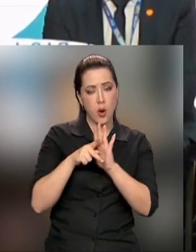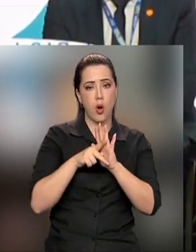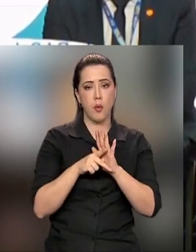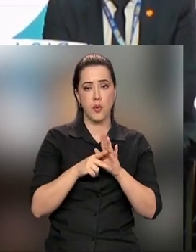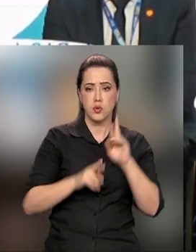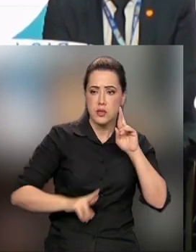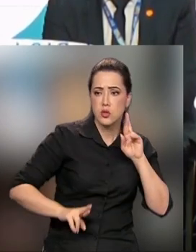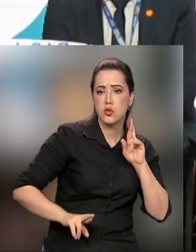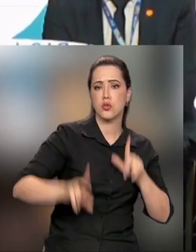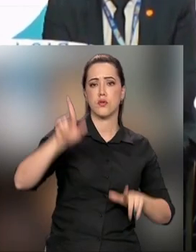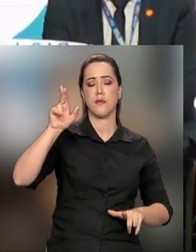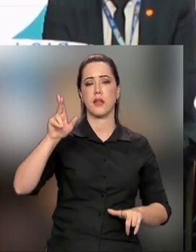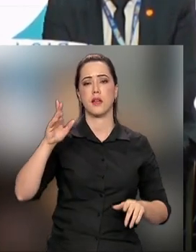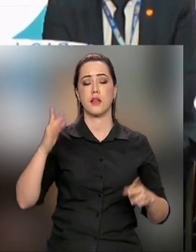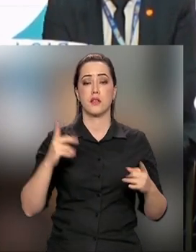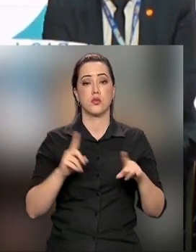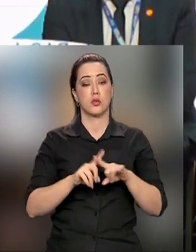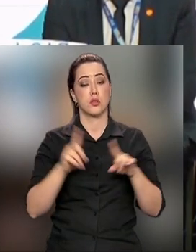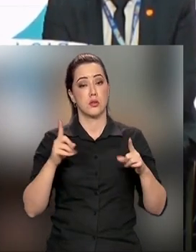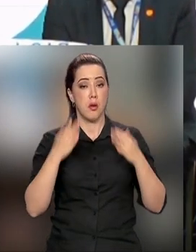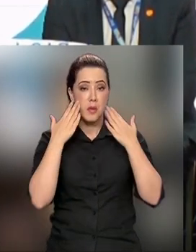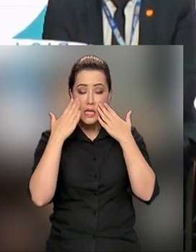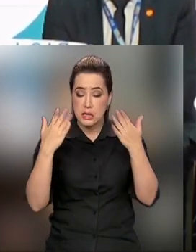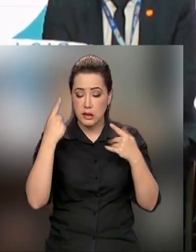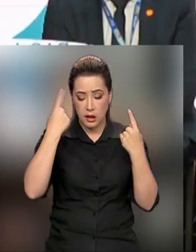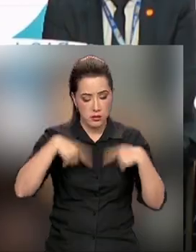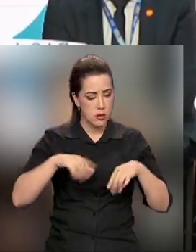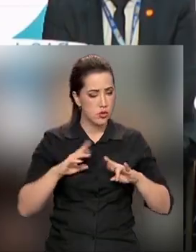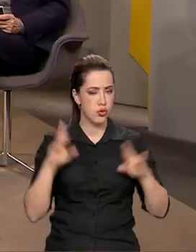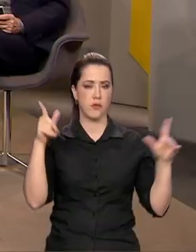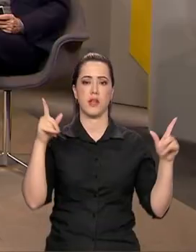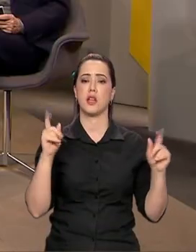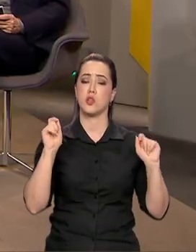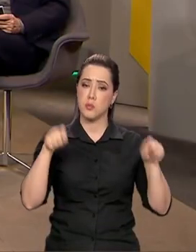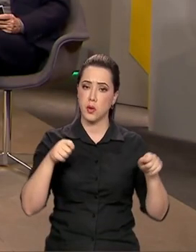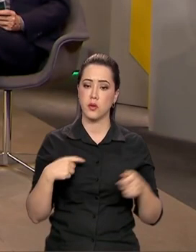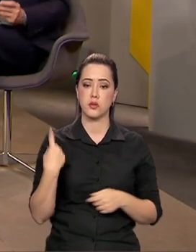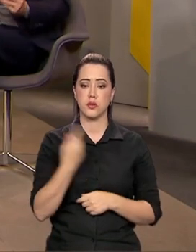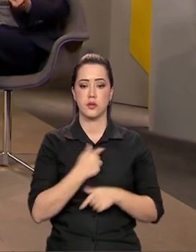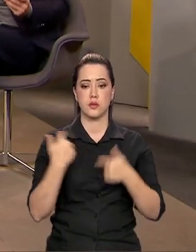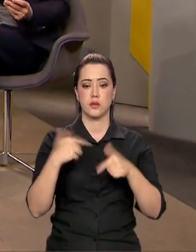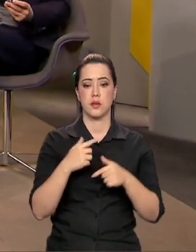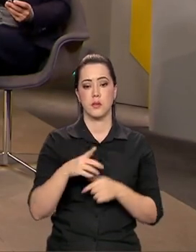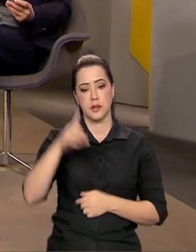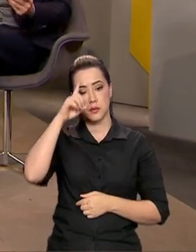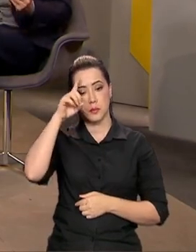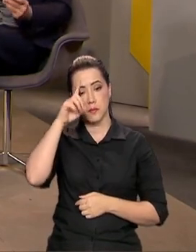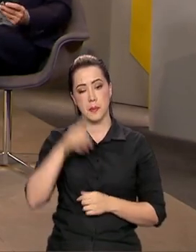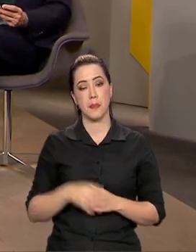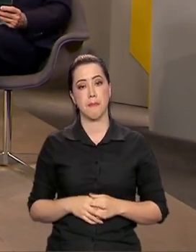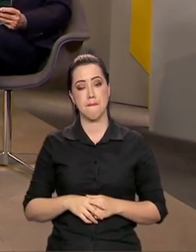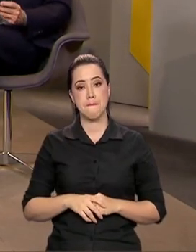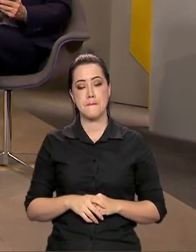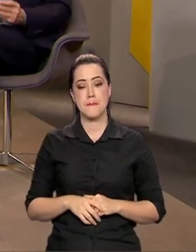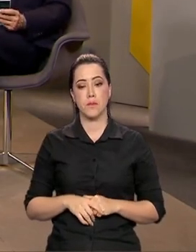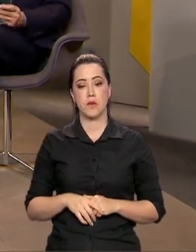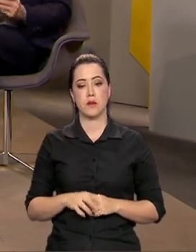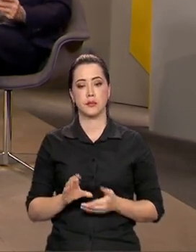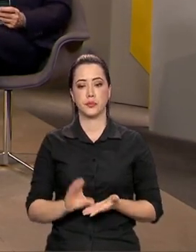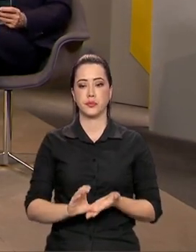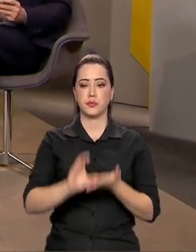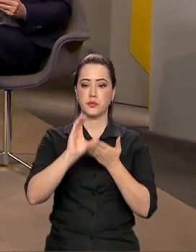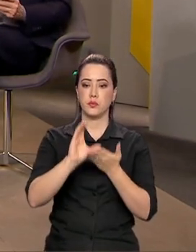expressarem assim como são, é uma tarefa de todos nós. O Conselho de Desenvolvimento